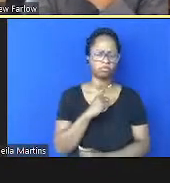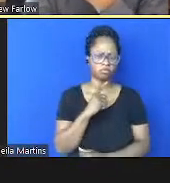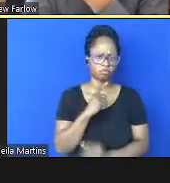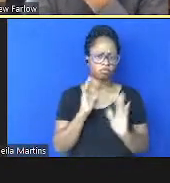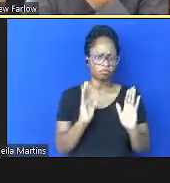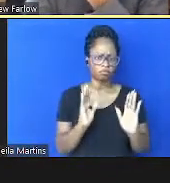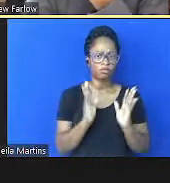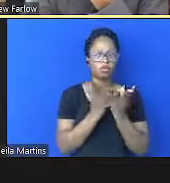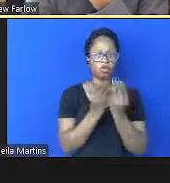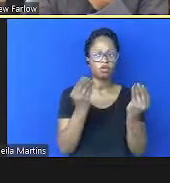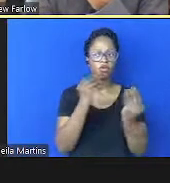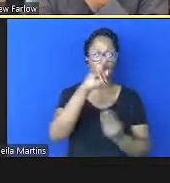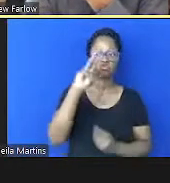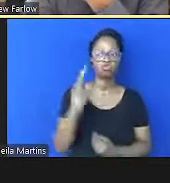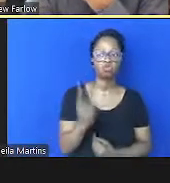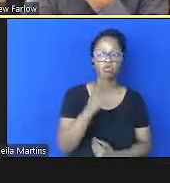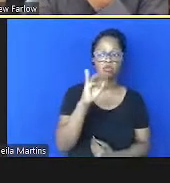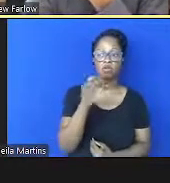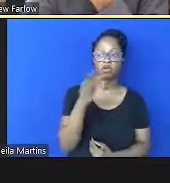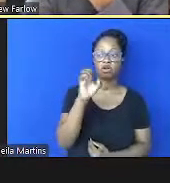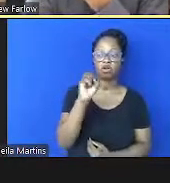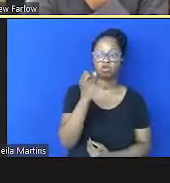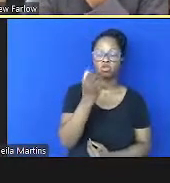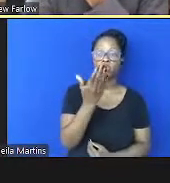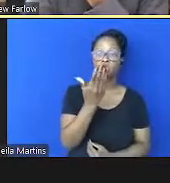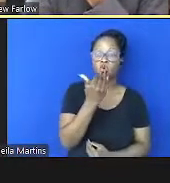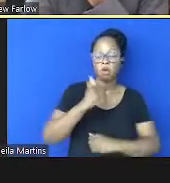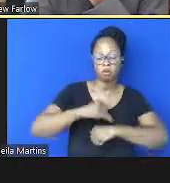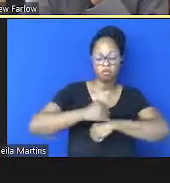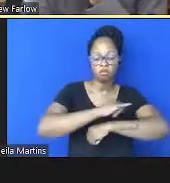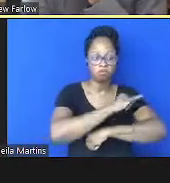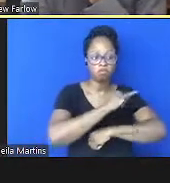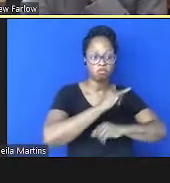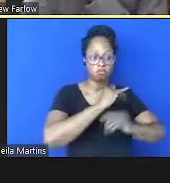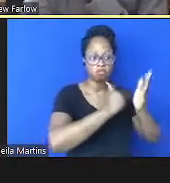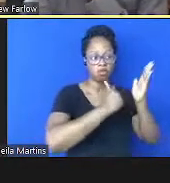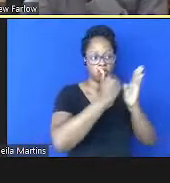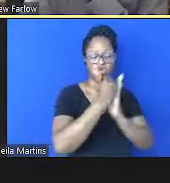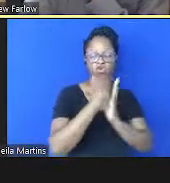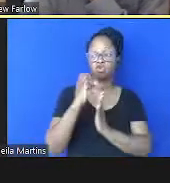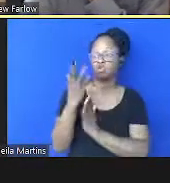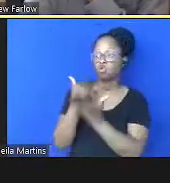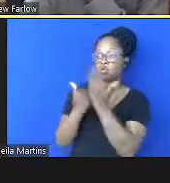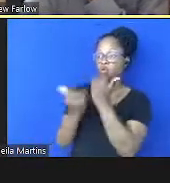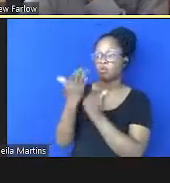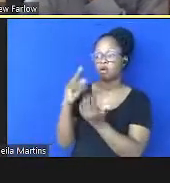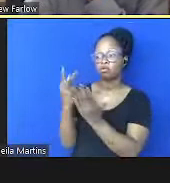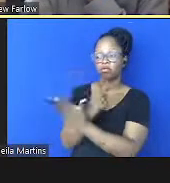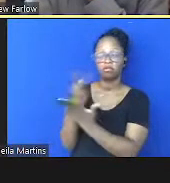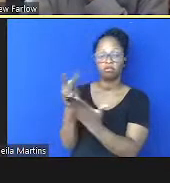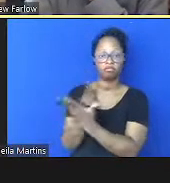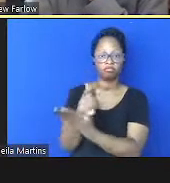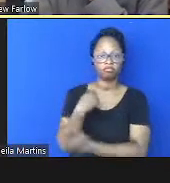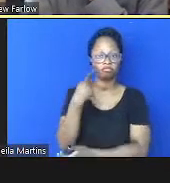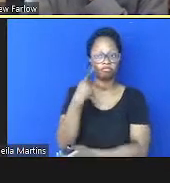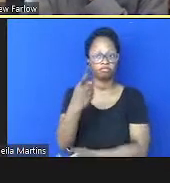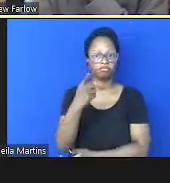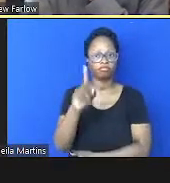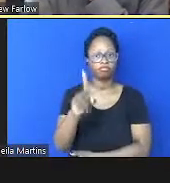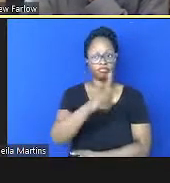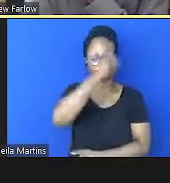2 bilhões de pessoas comendo demais ou as comidas erradas. isso cria essa